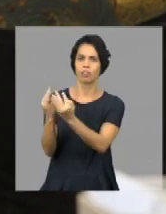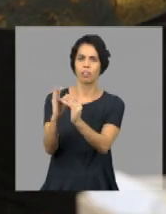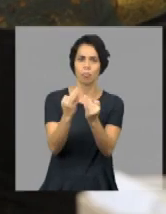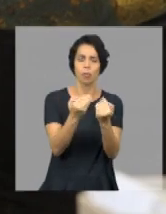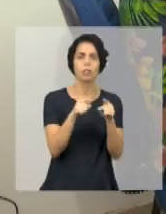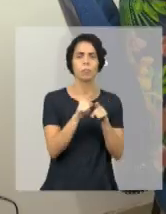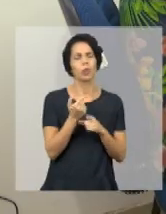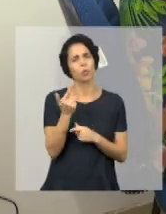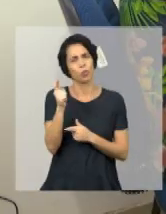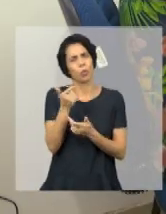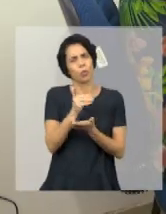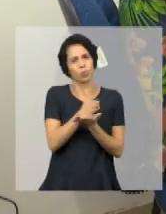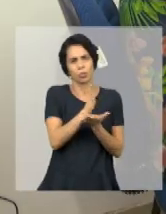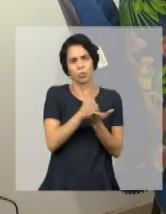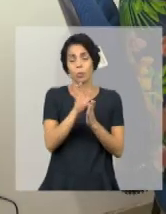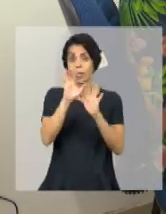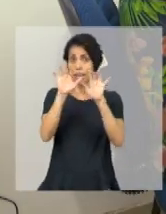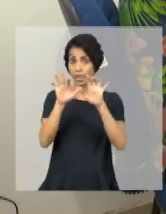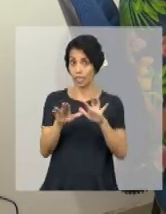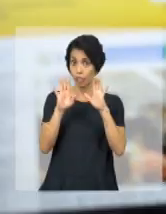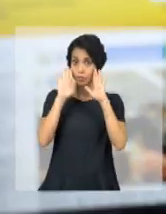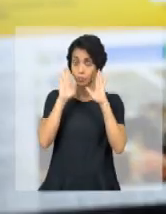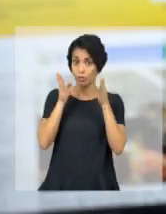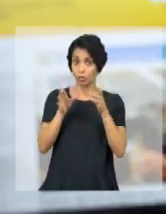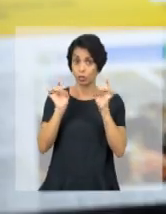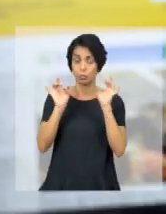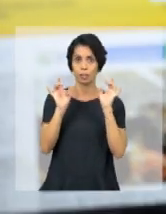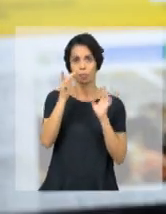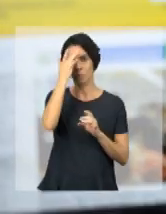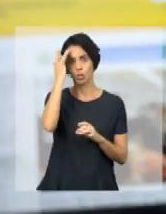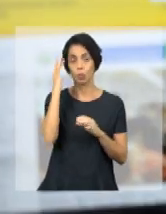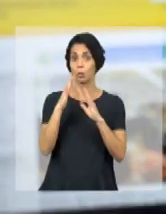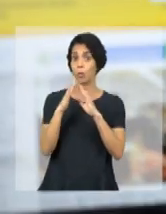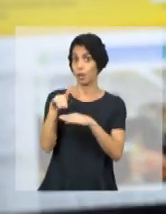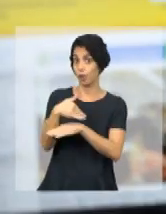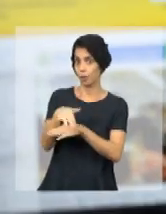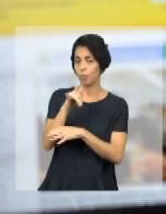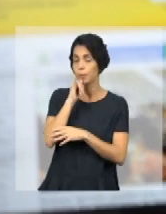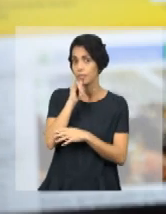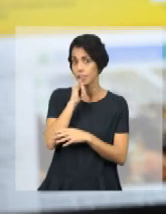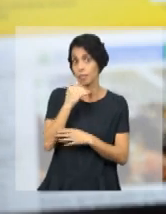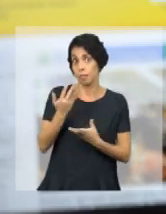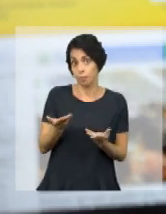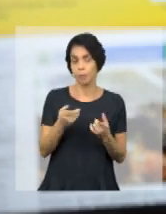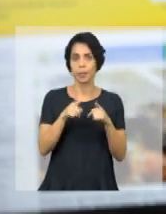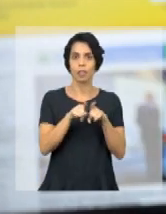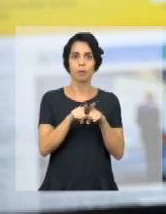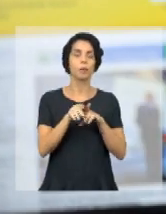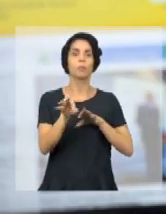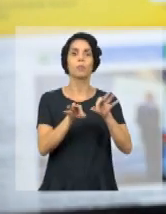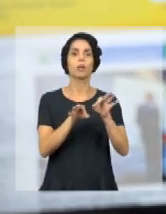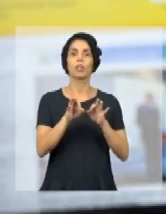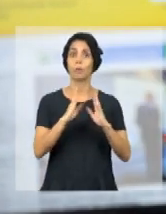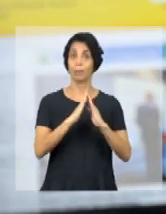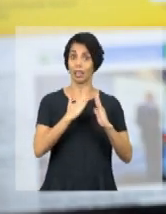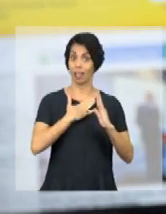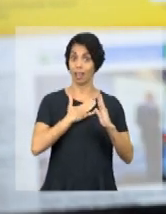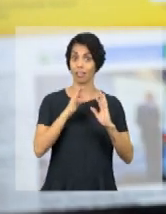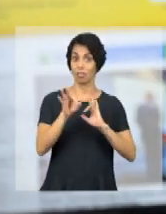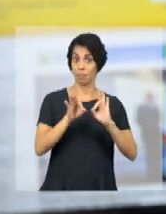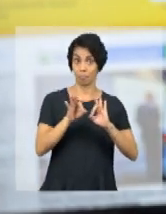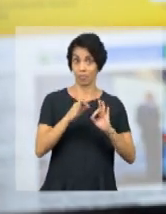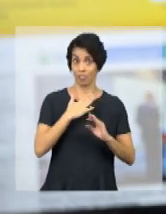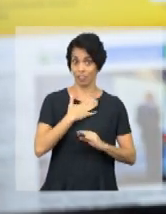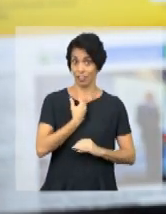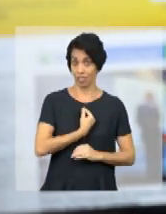outros cadastros mais específicos, como também para pessoas em situação de rua, também para o programa que a gente faz, o programa Minha Casa